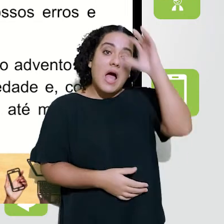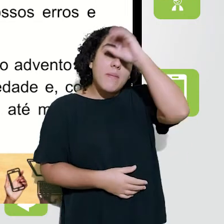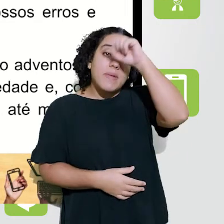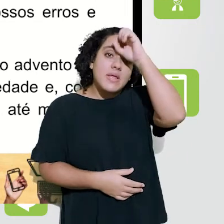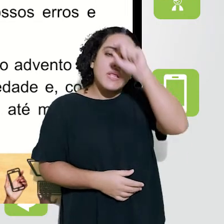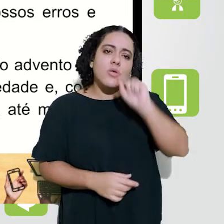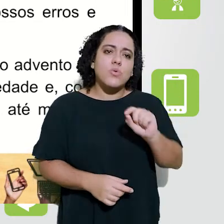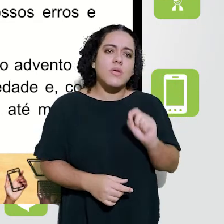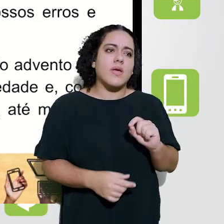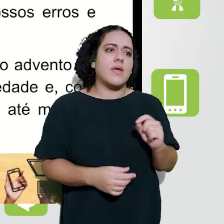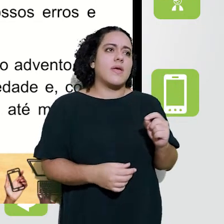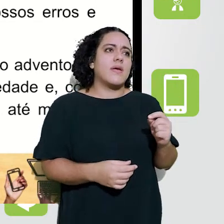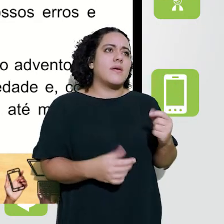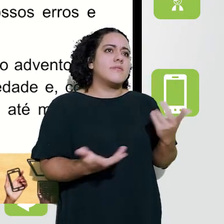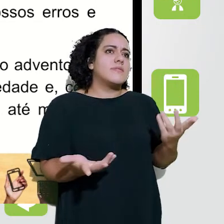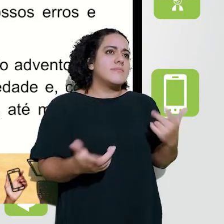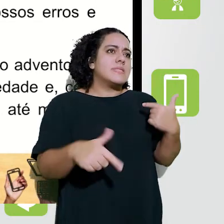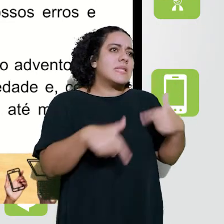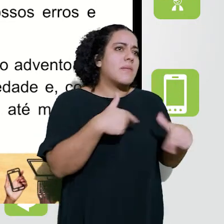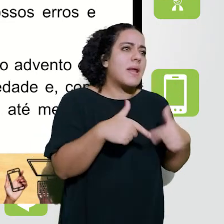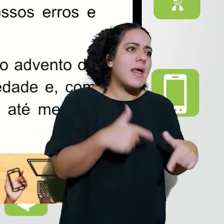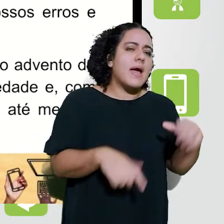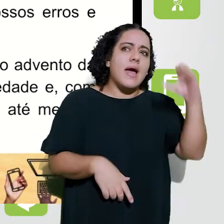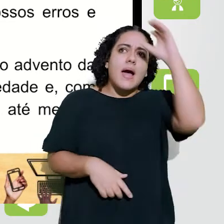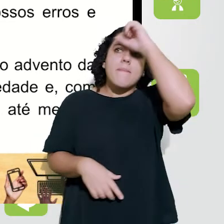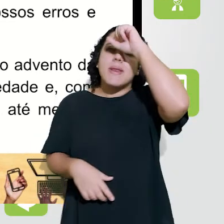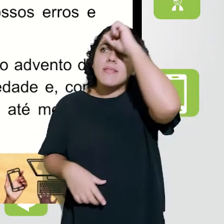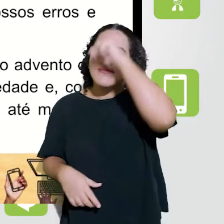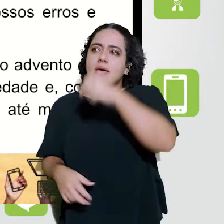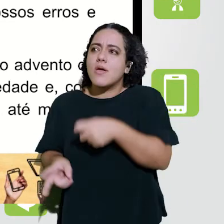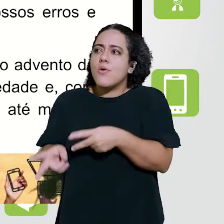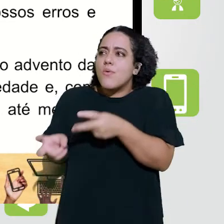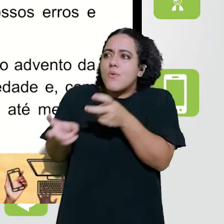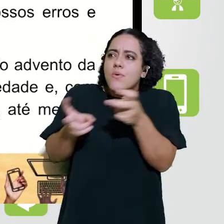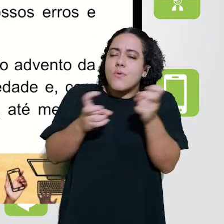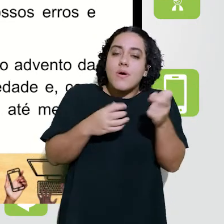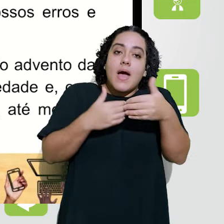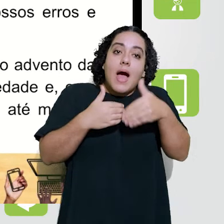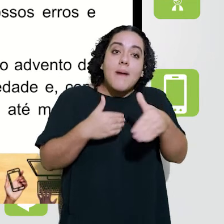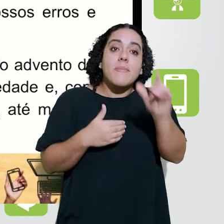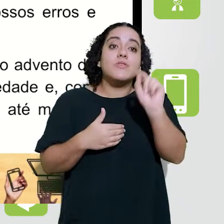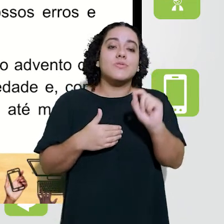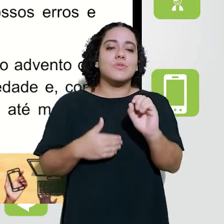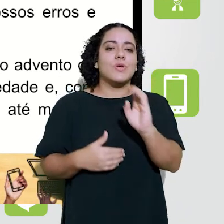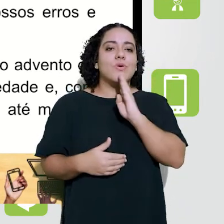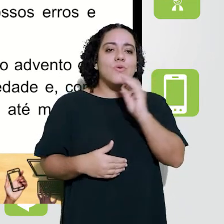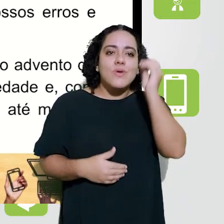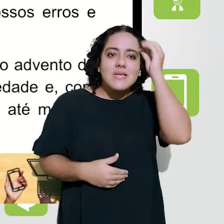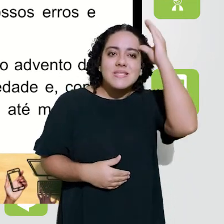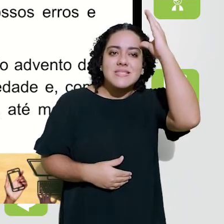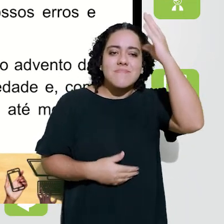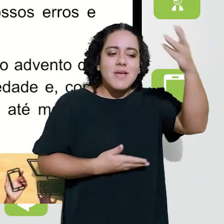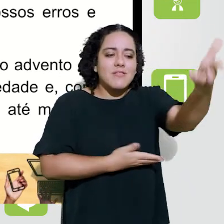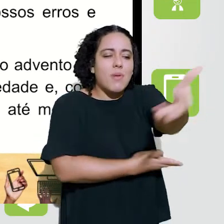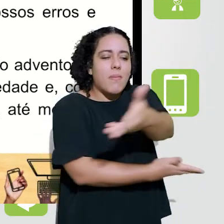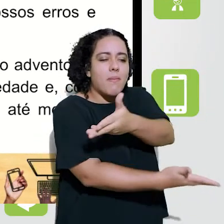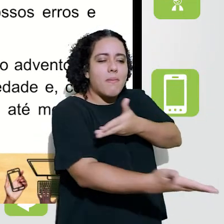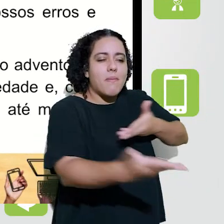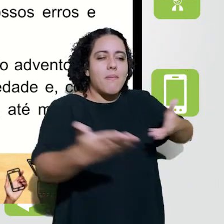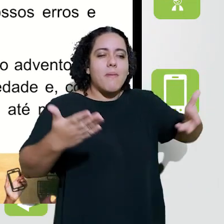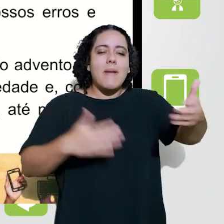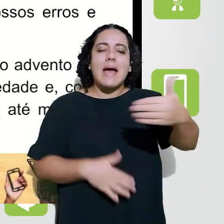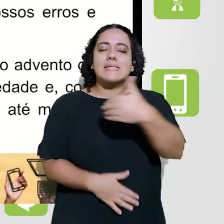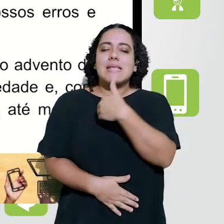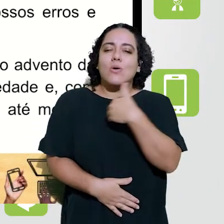conteúdo que está aí disponível, né? Aprendendo a consumir, a trabalhar, a aprender a partir de um